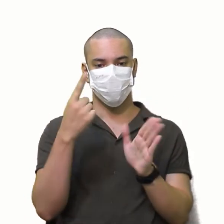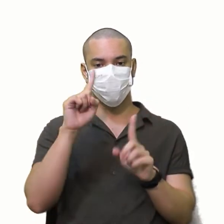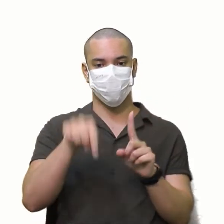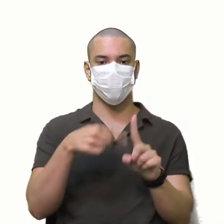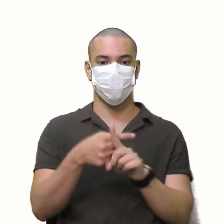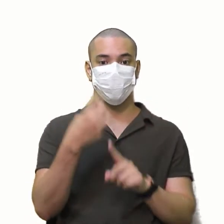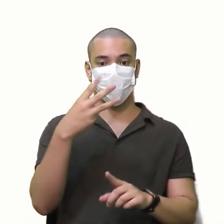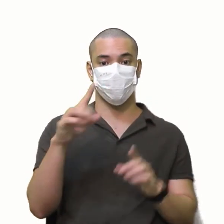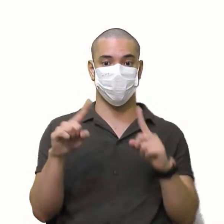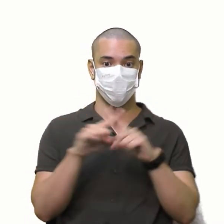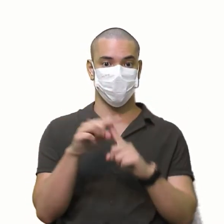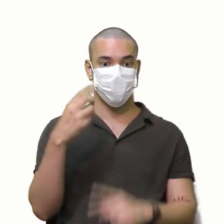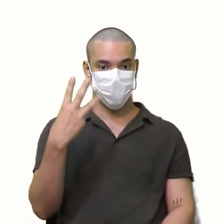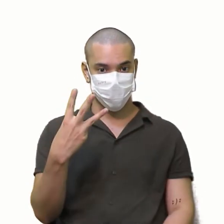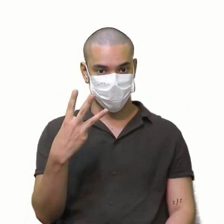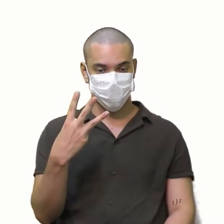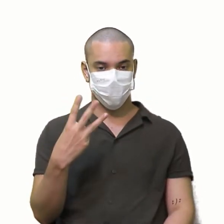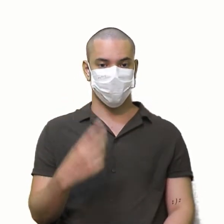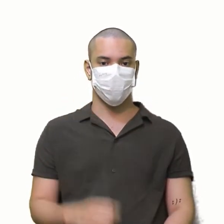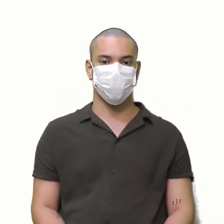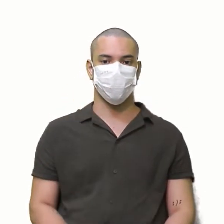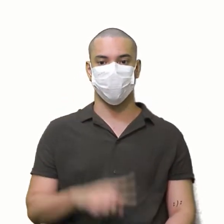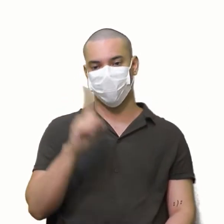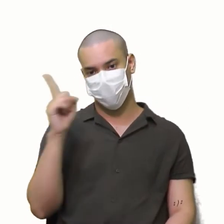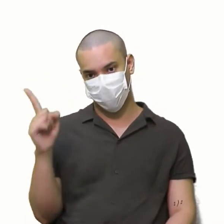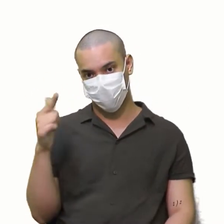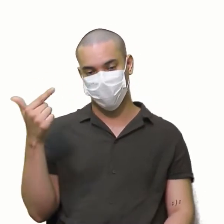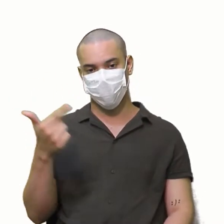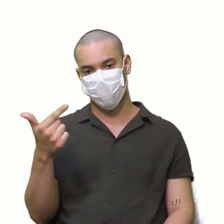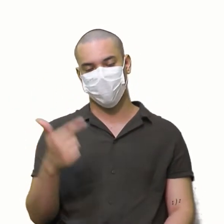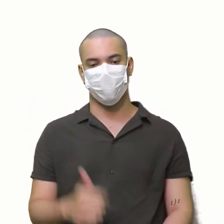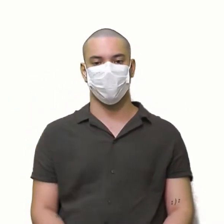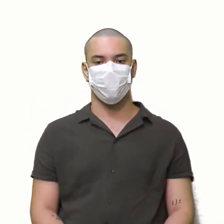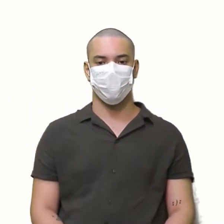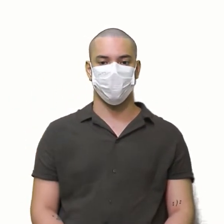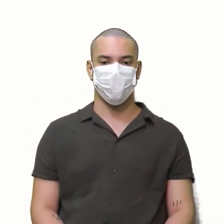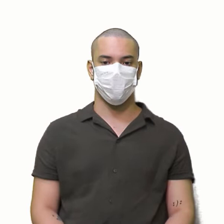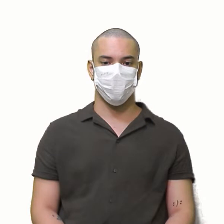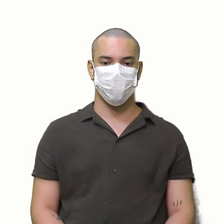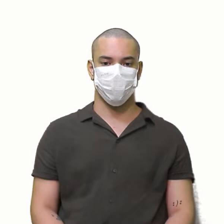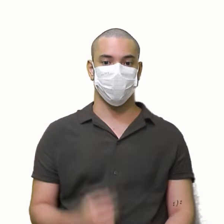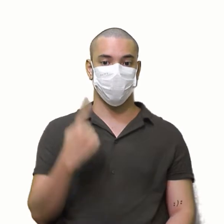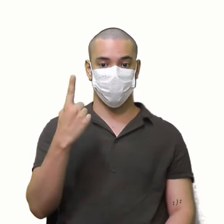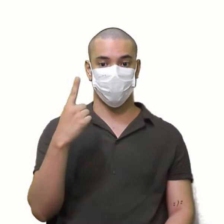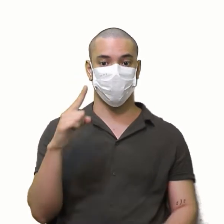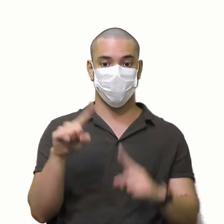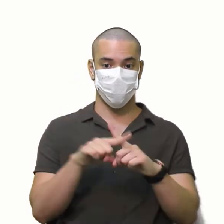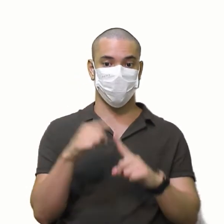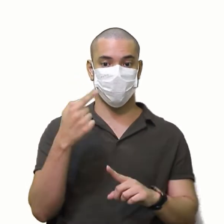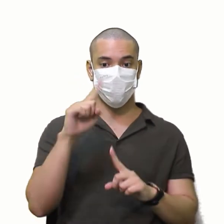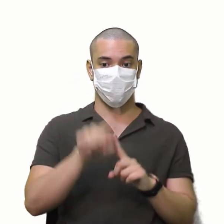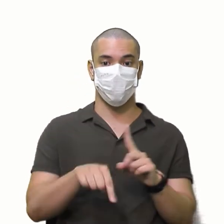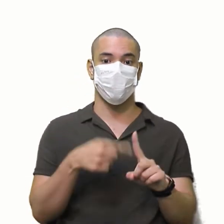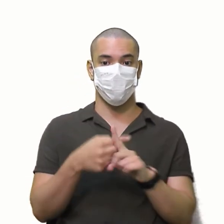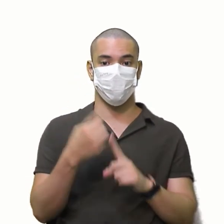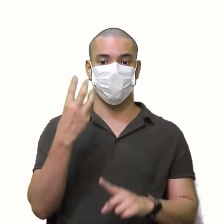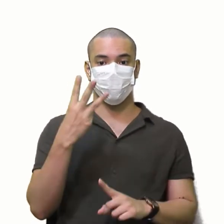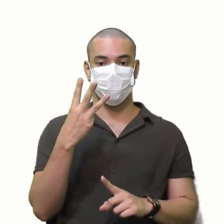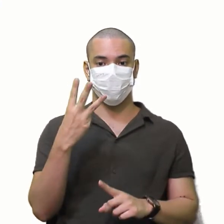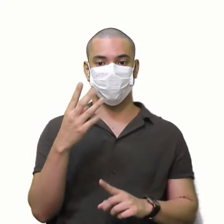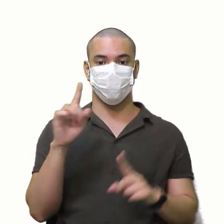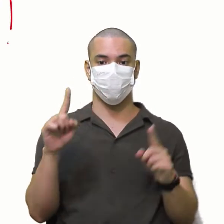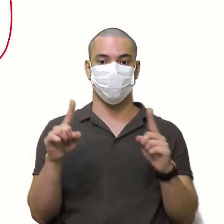3 Isso Primeira linha vezes a segunda coluna 1 vezes 2 Mais 3